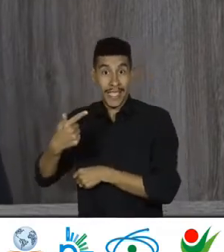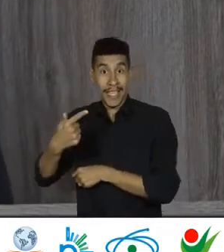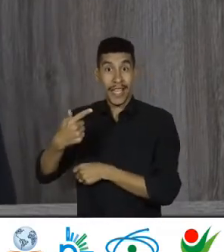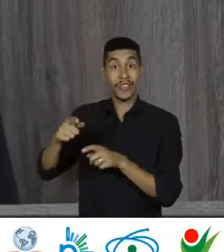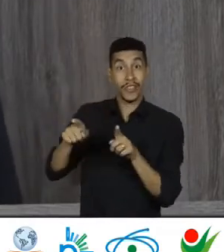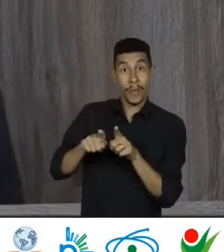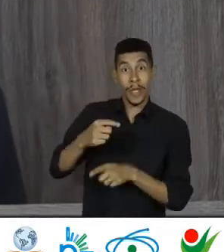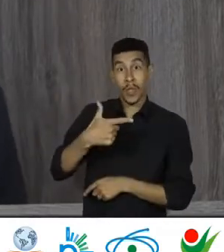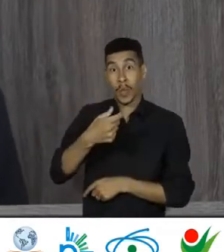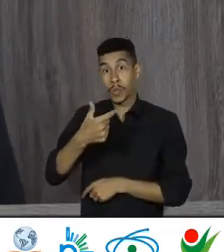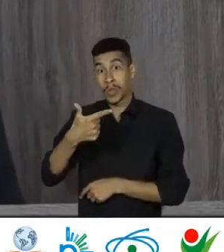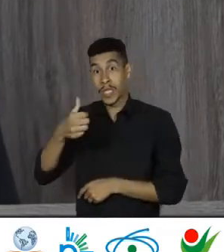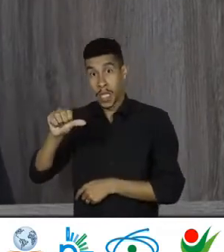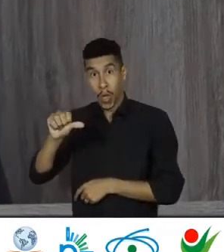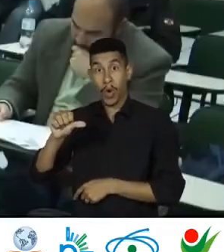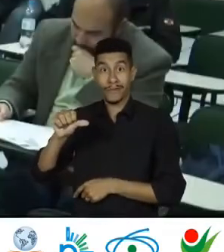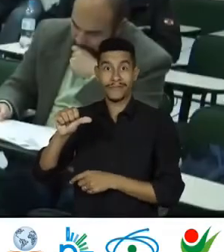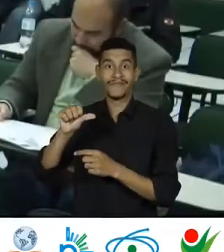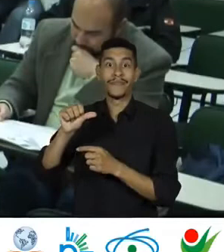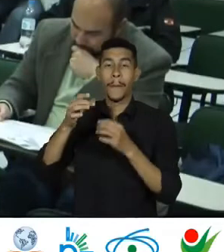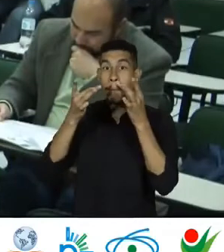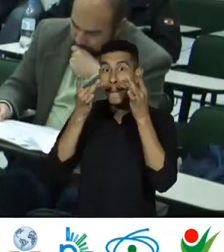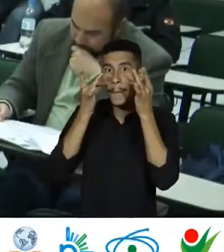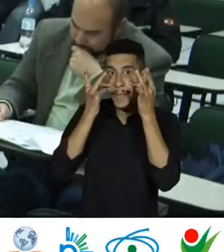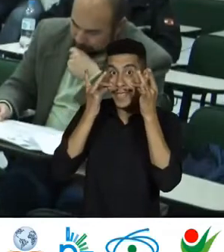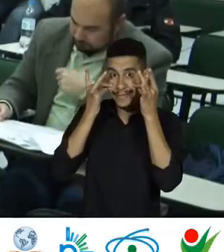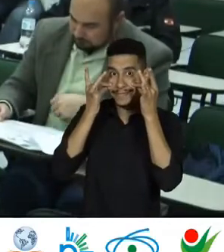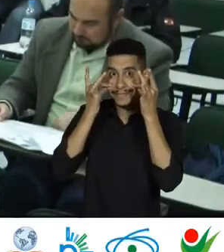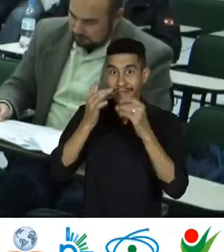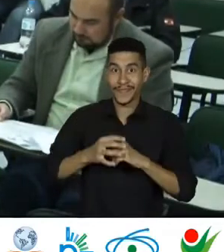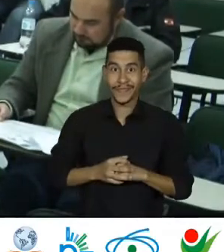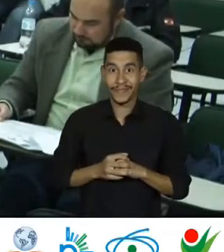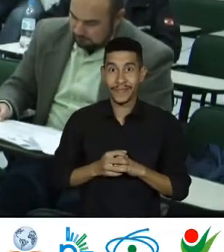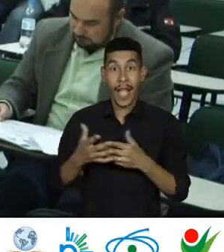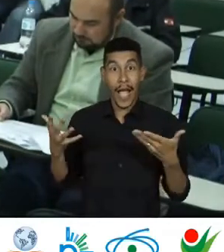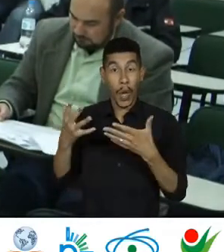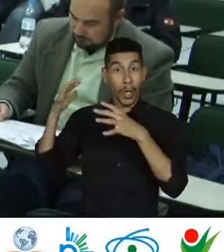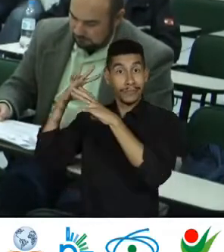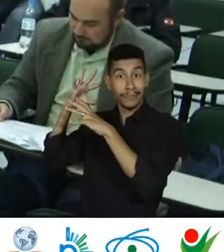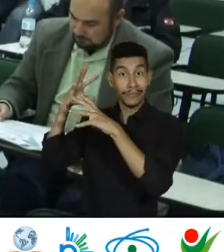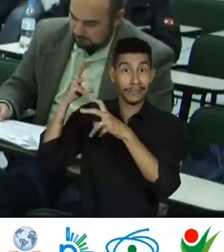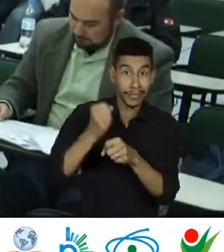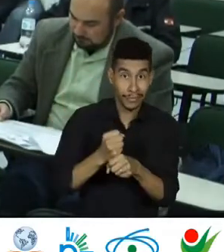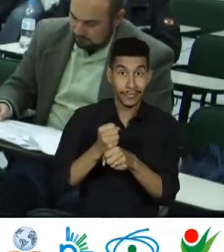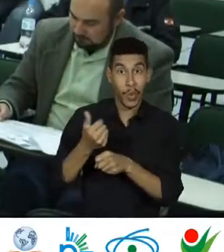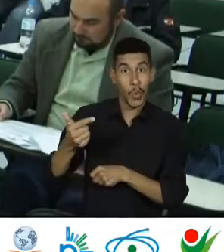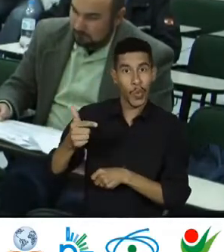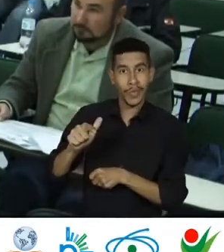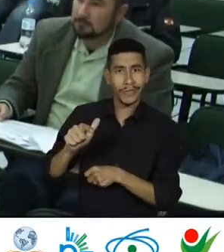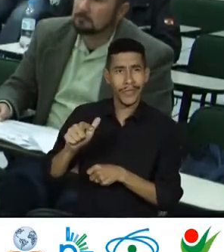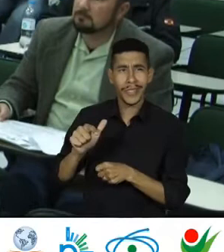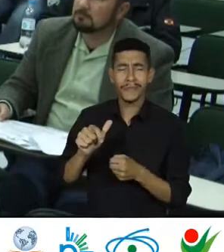2019 na modalidade presencial. Retomamos este ano no